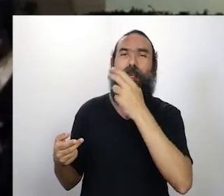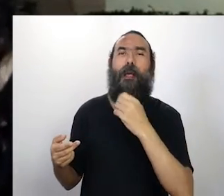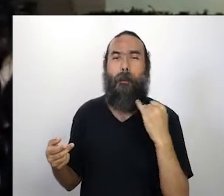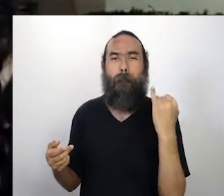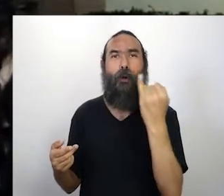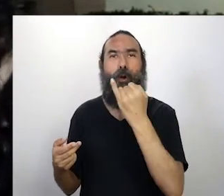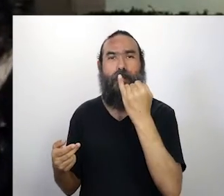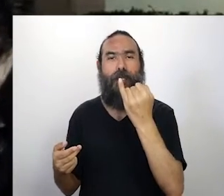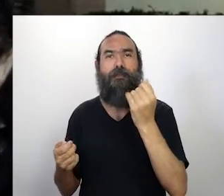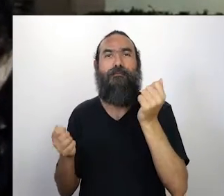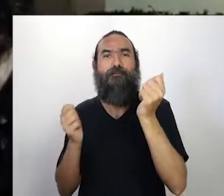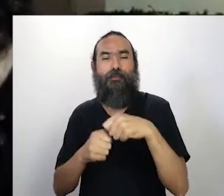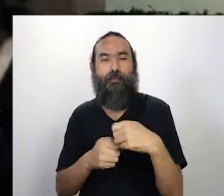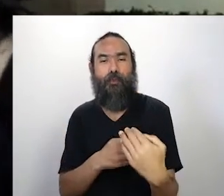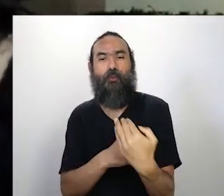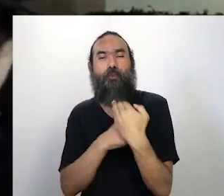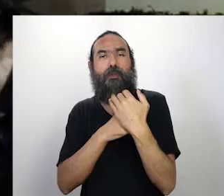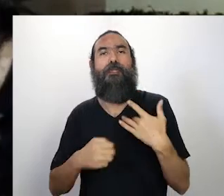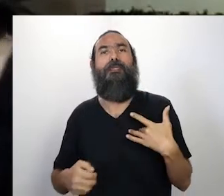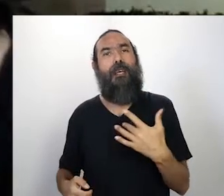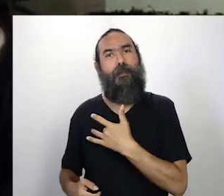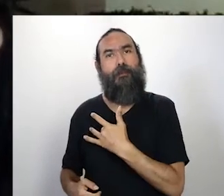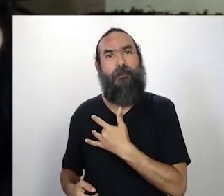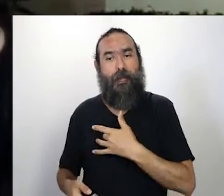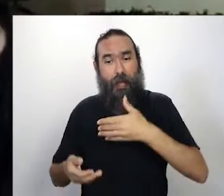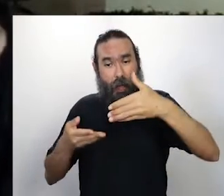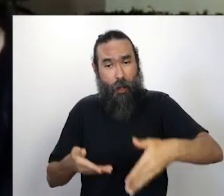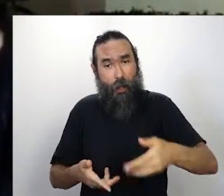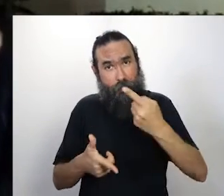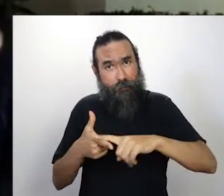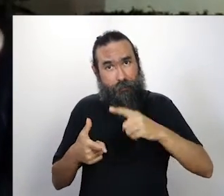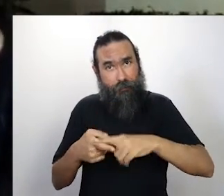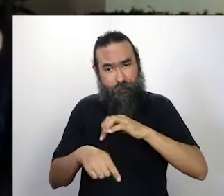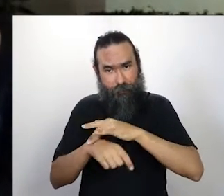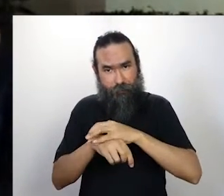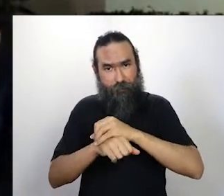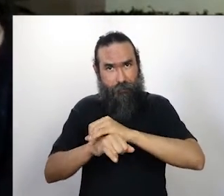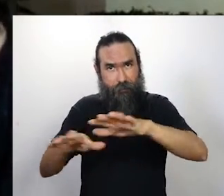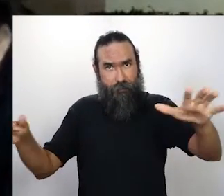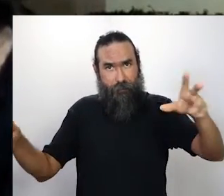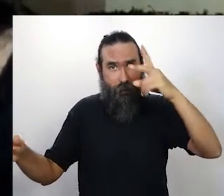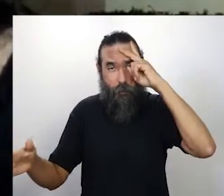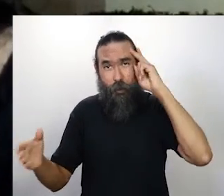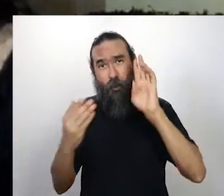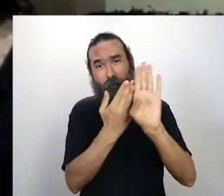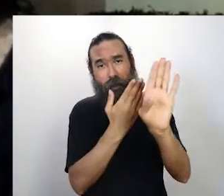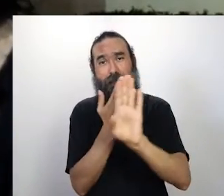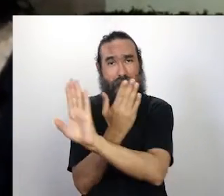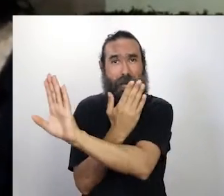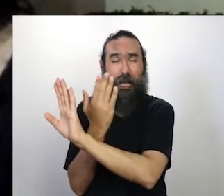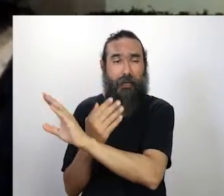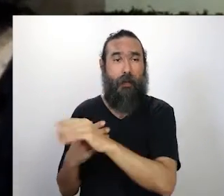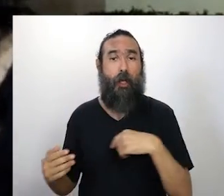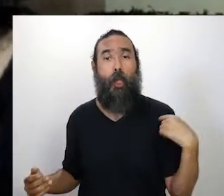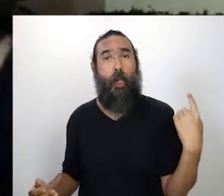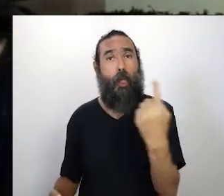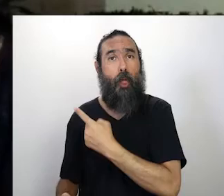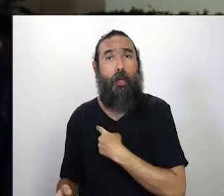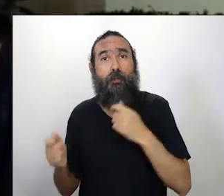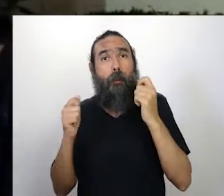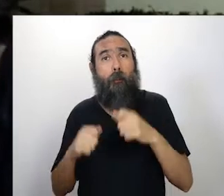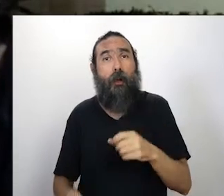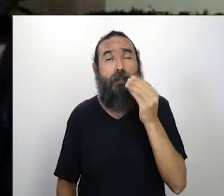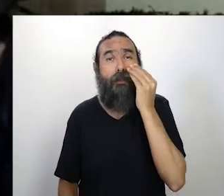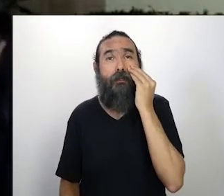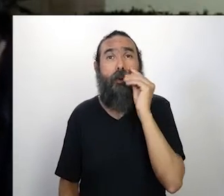E nesse período de quarentena, de distanciamento social, a gente pôde ver realmente qual o valor